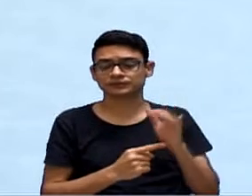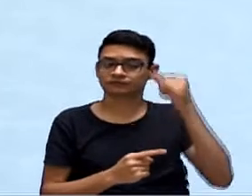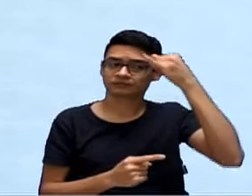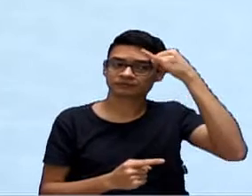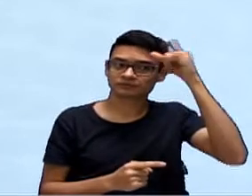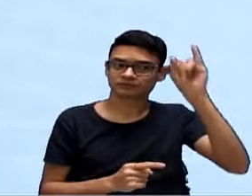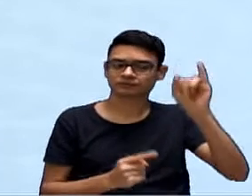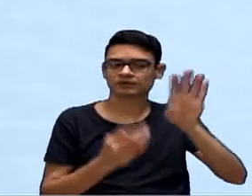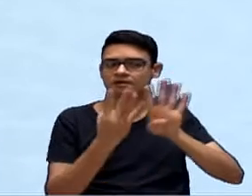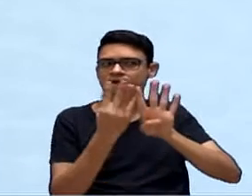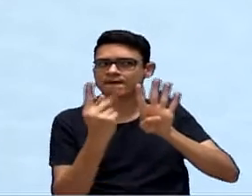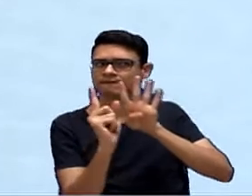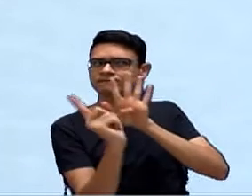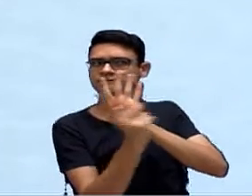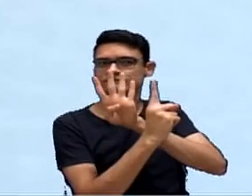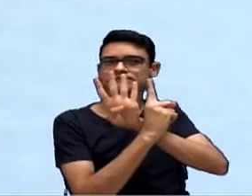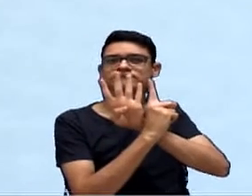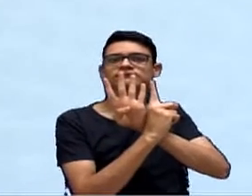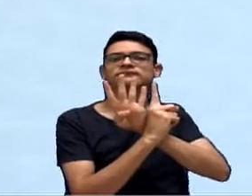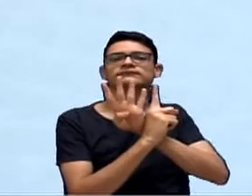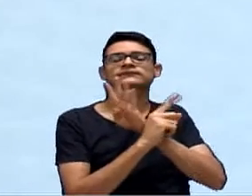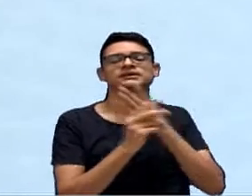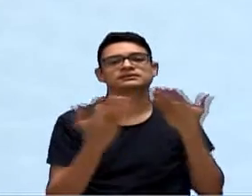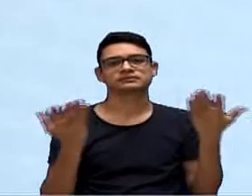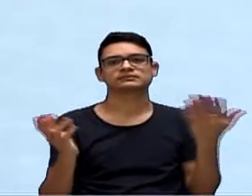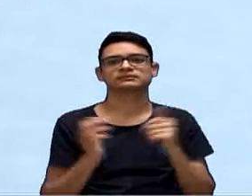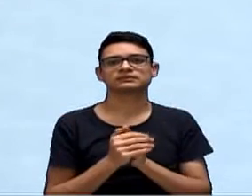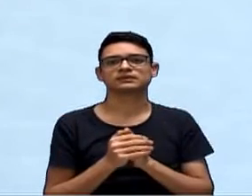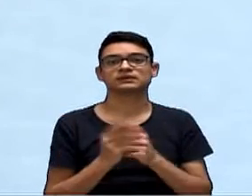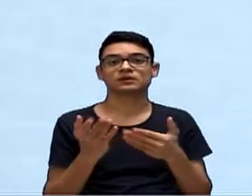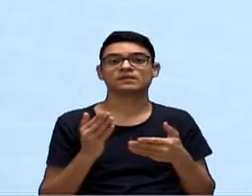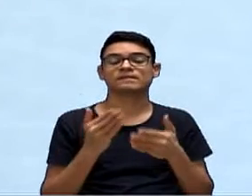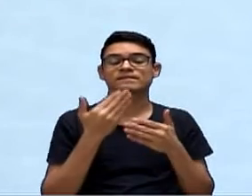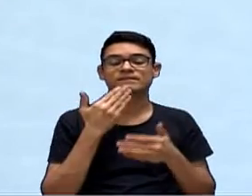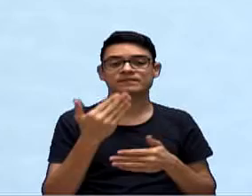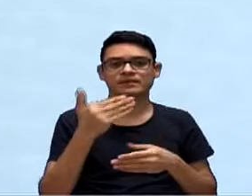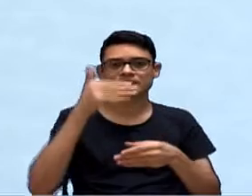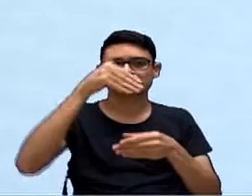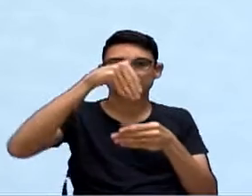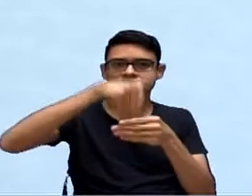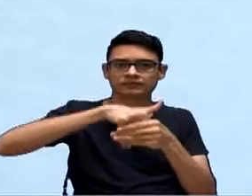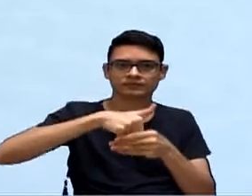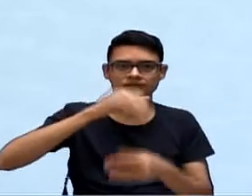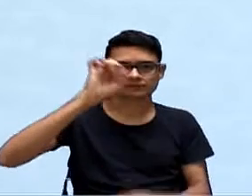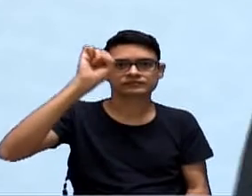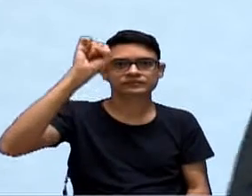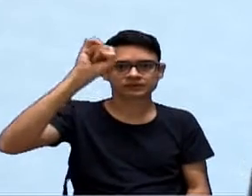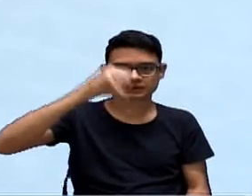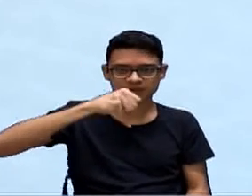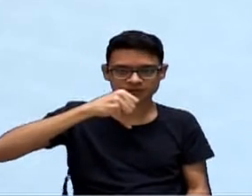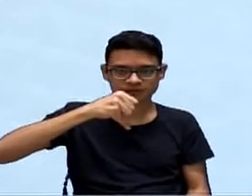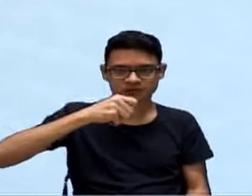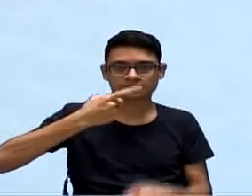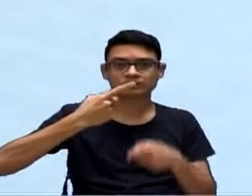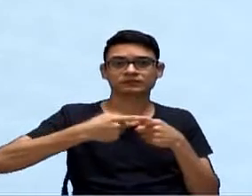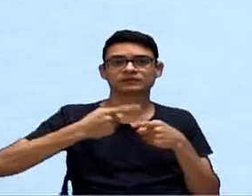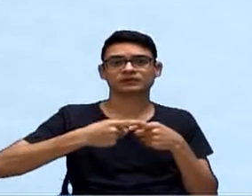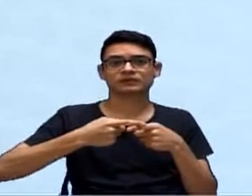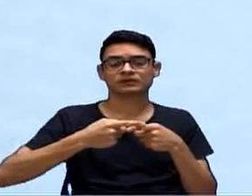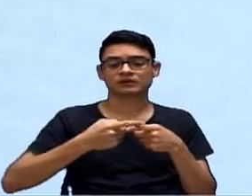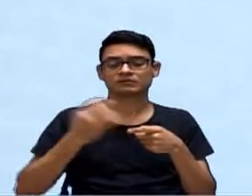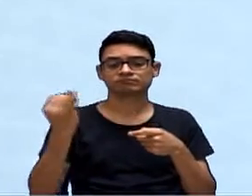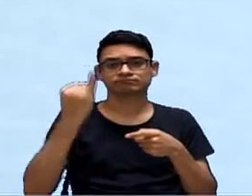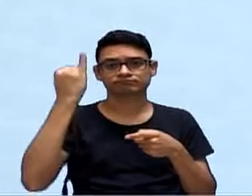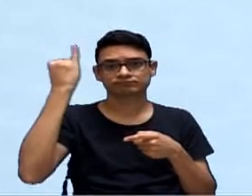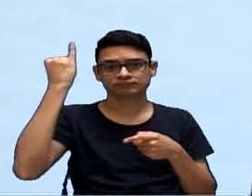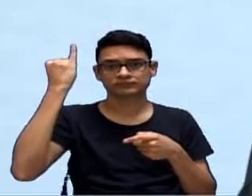estamos apresentando, em segunda discussão, esse projeto, peço pelo voto sim, que é importante, embora... E daí, a